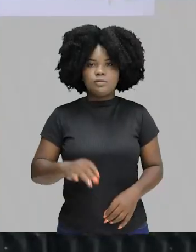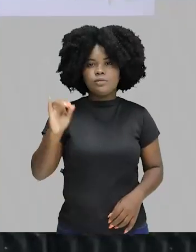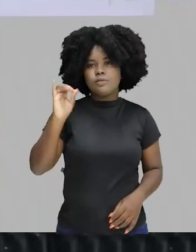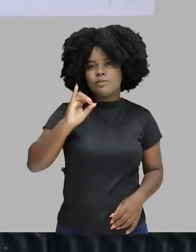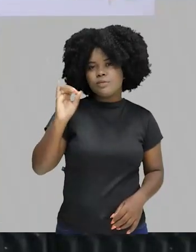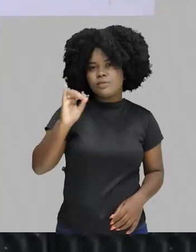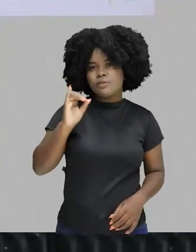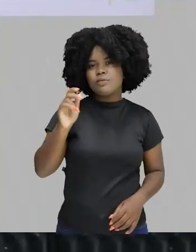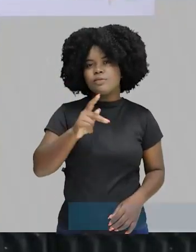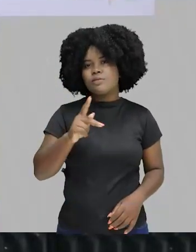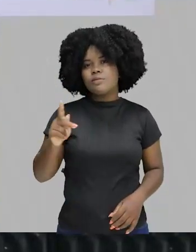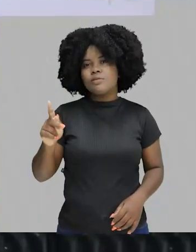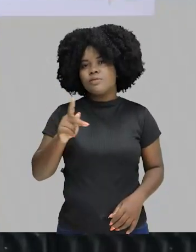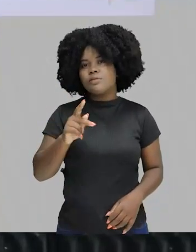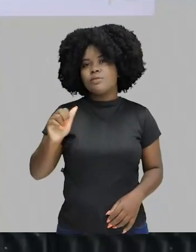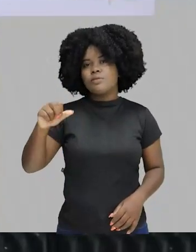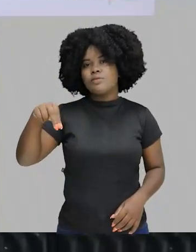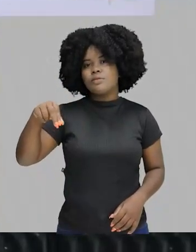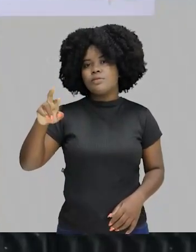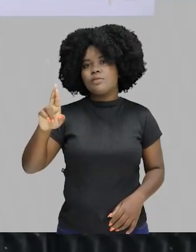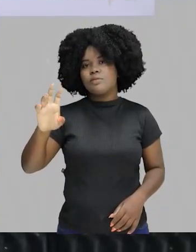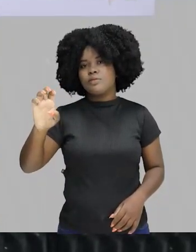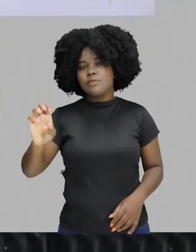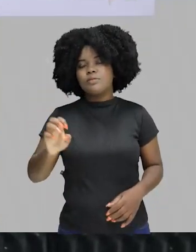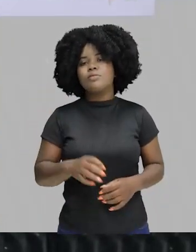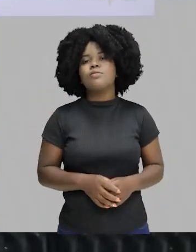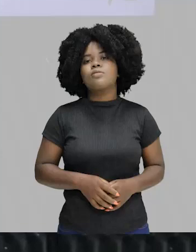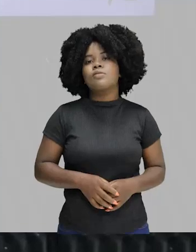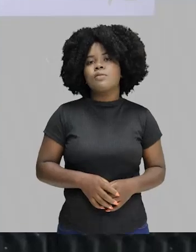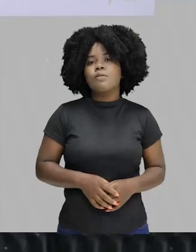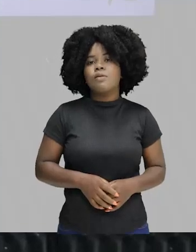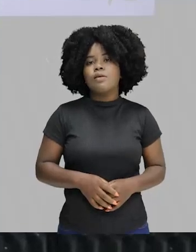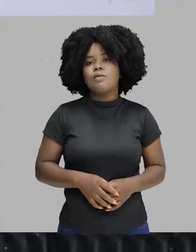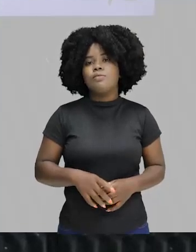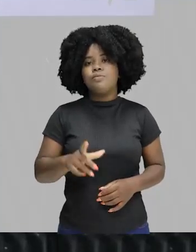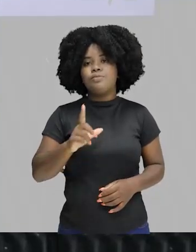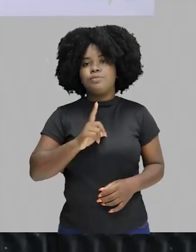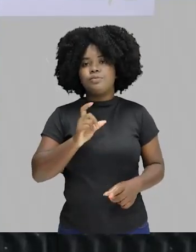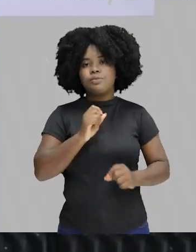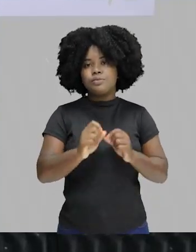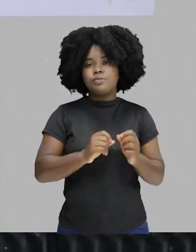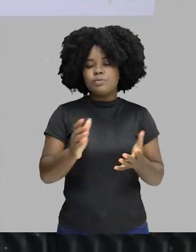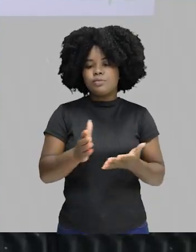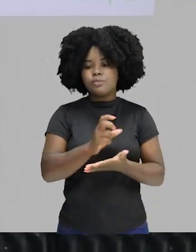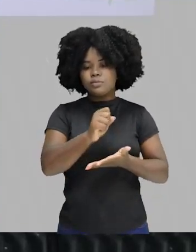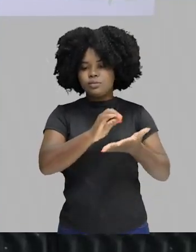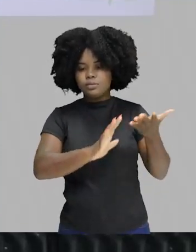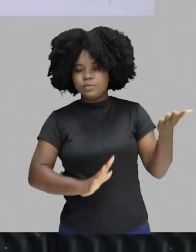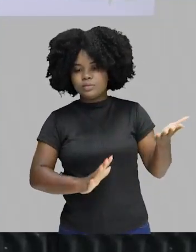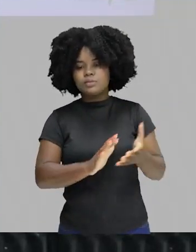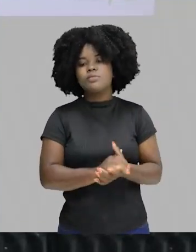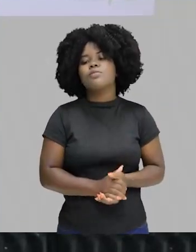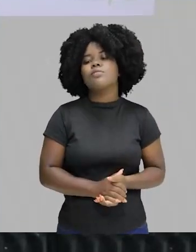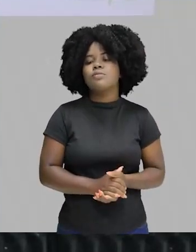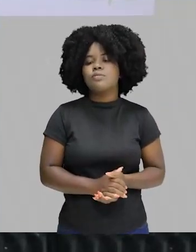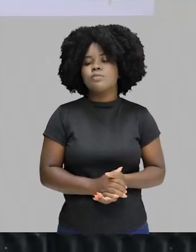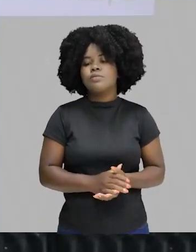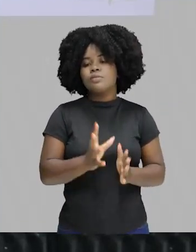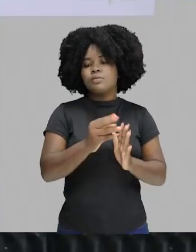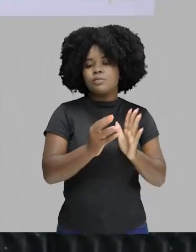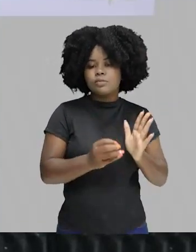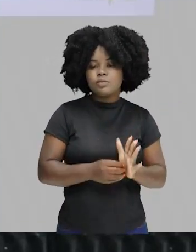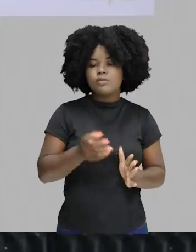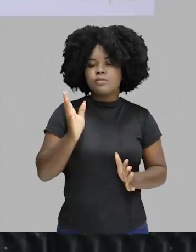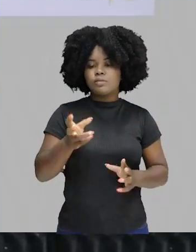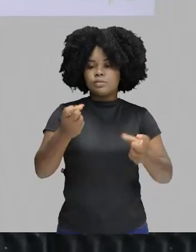Fala meus queridos alunos, mais uma vez aqui com vocês o professor André Luiz, trazendo para a gente alguns exercícios agora sobre os conteúdos que nós